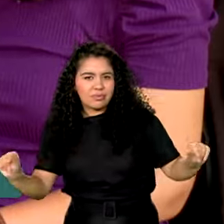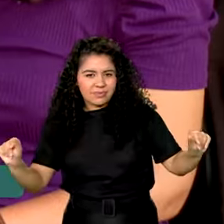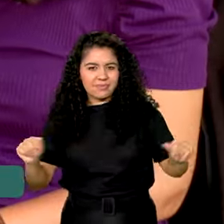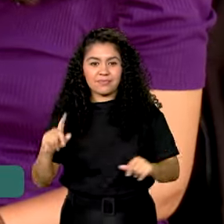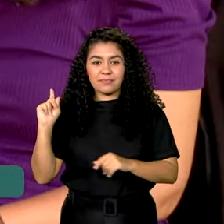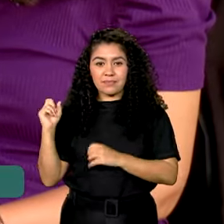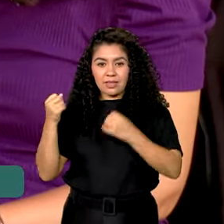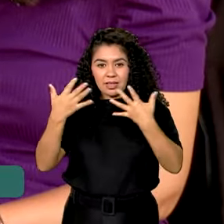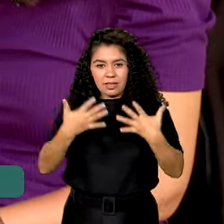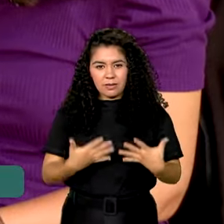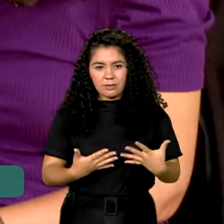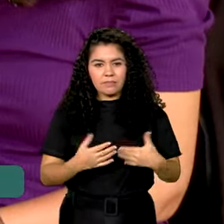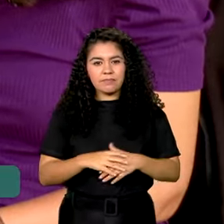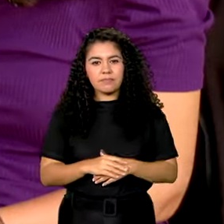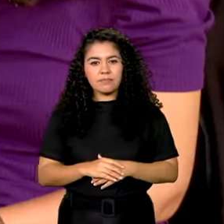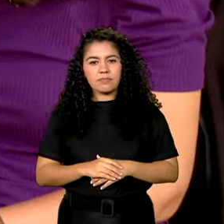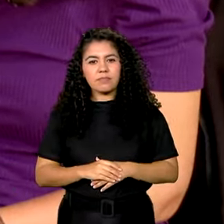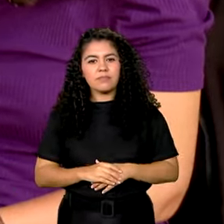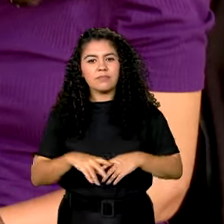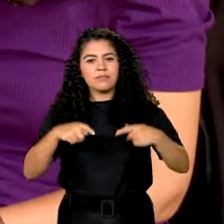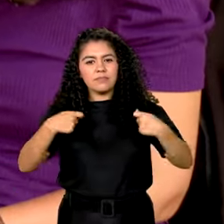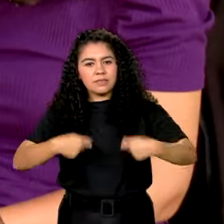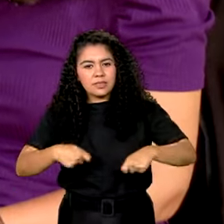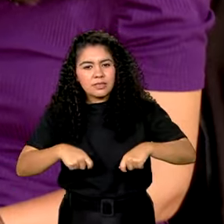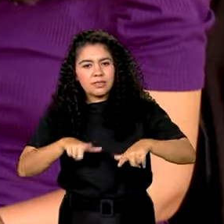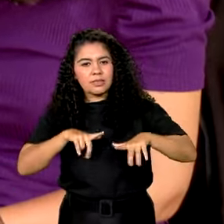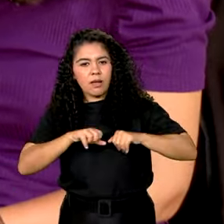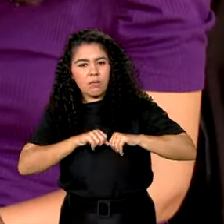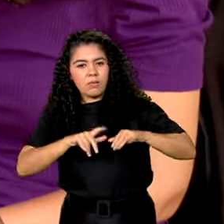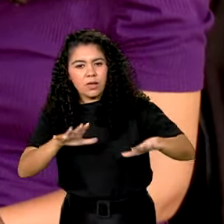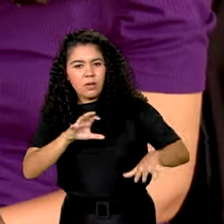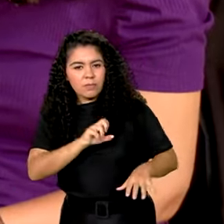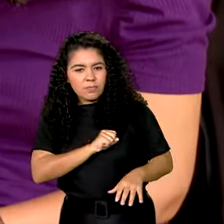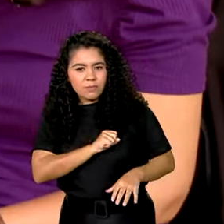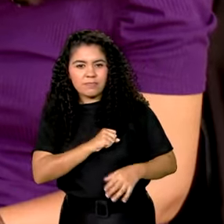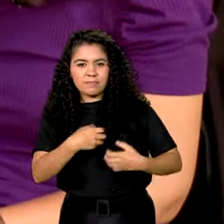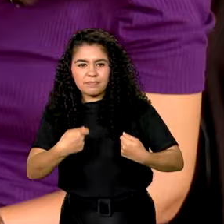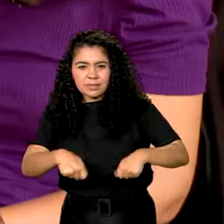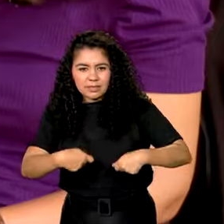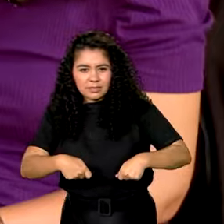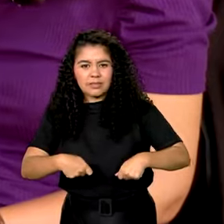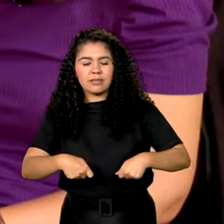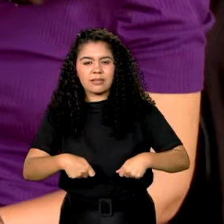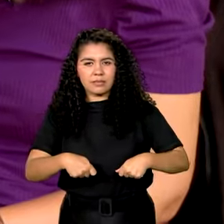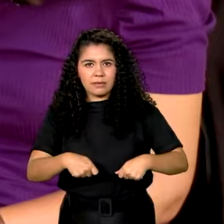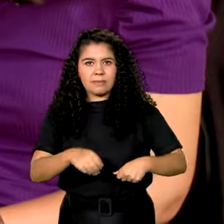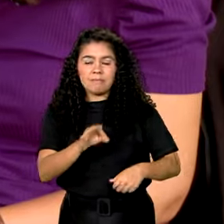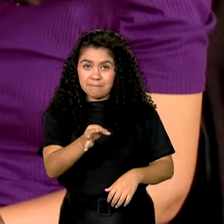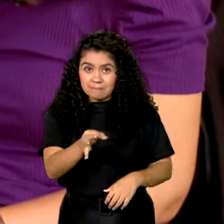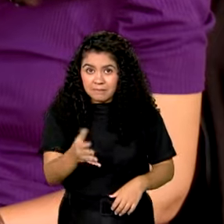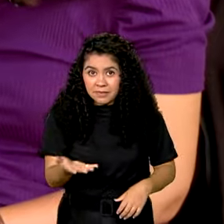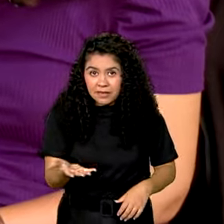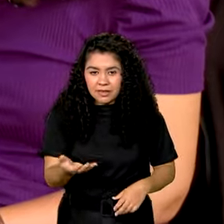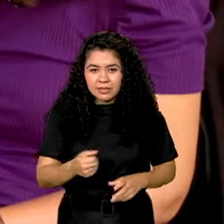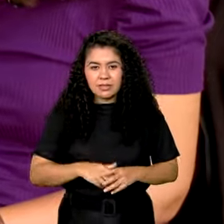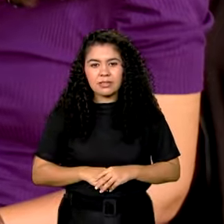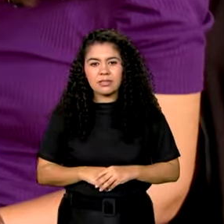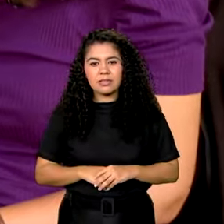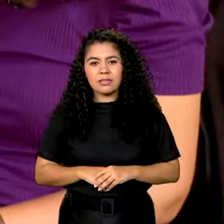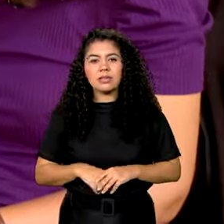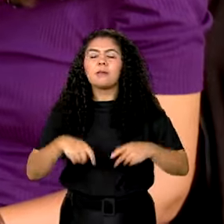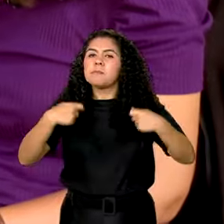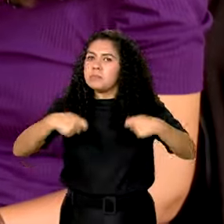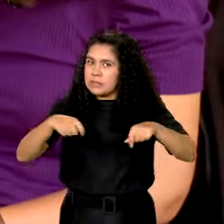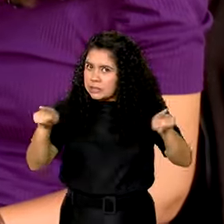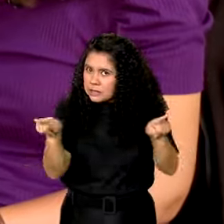A ser mestre precisa ser meu amor por o que ele está fazendo, né? E muito